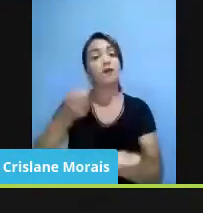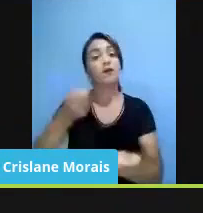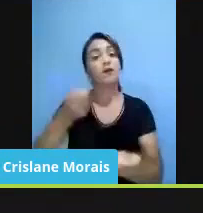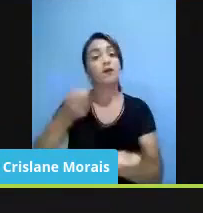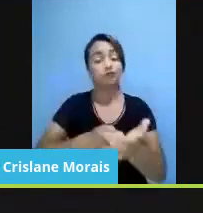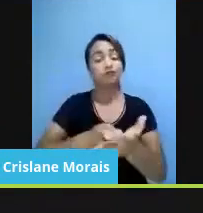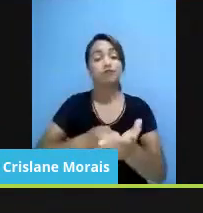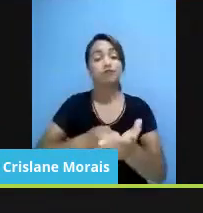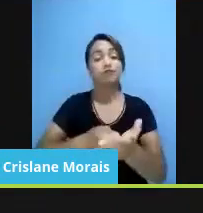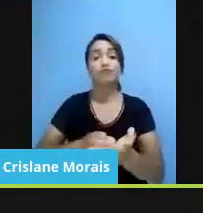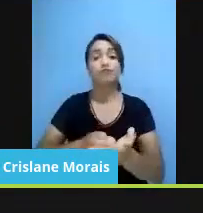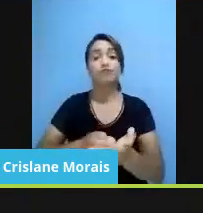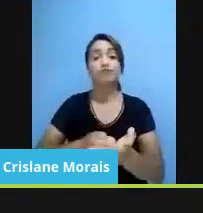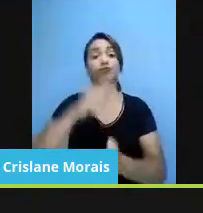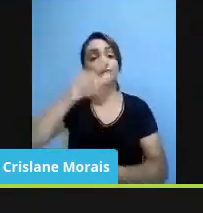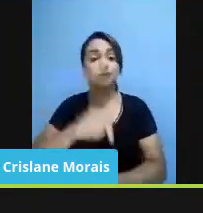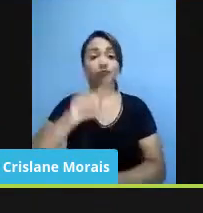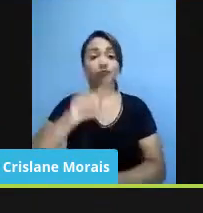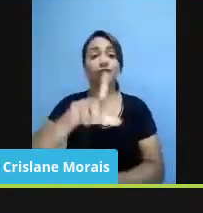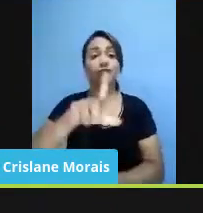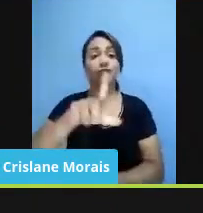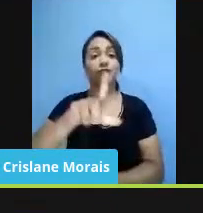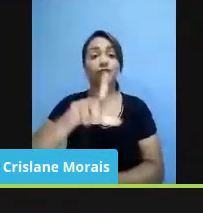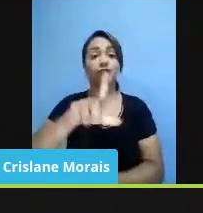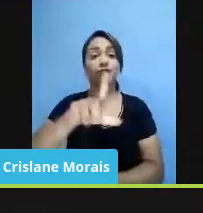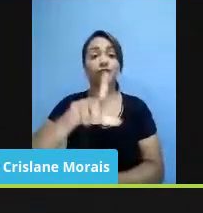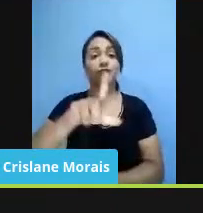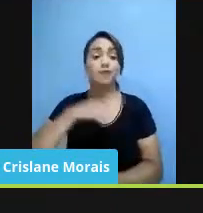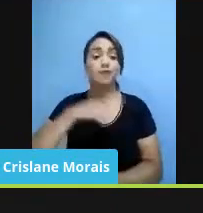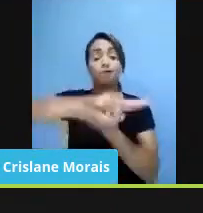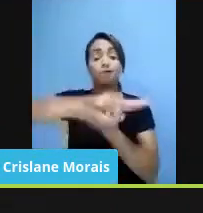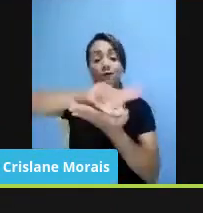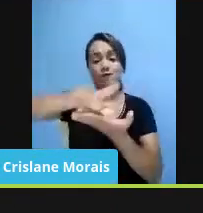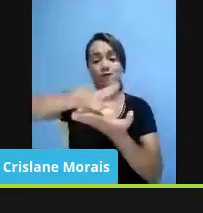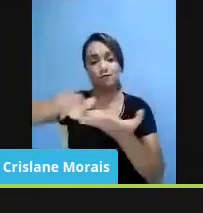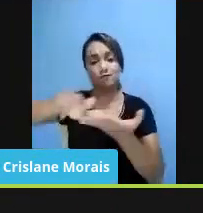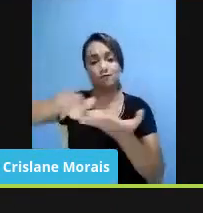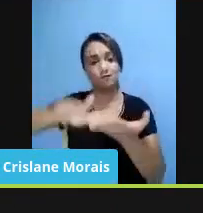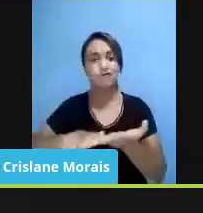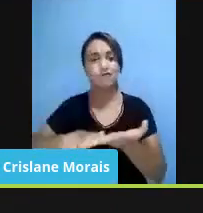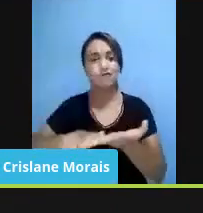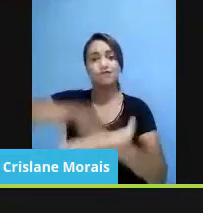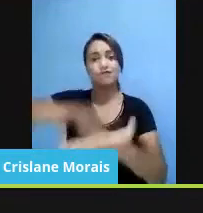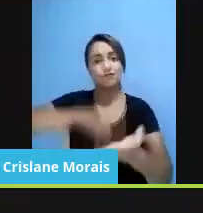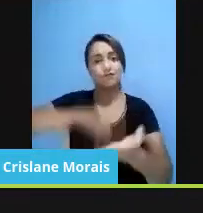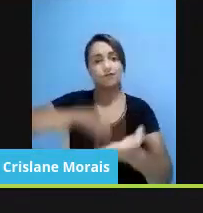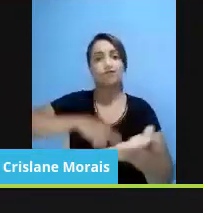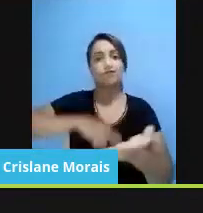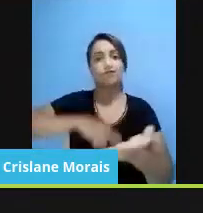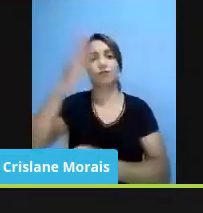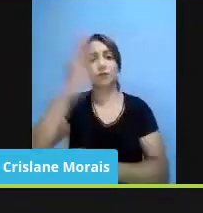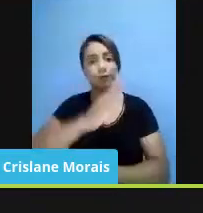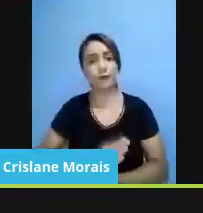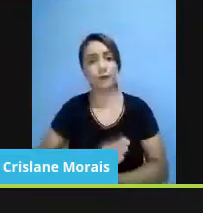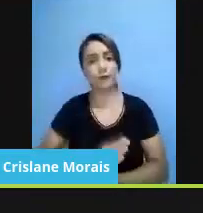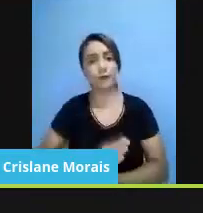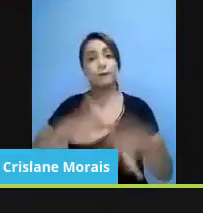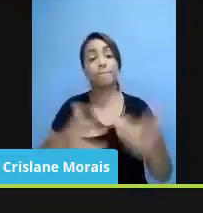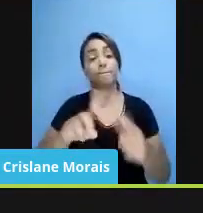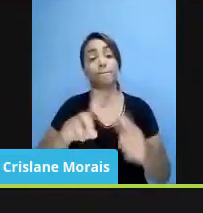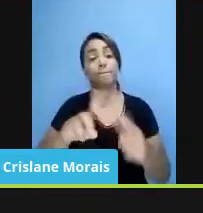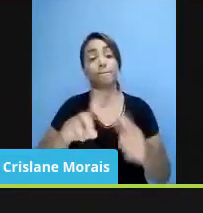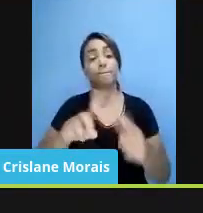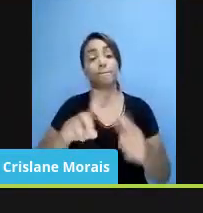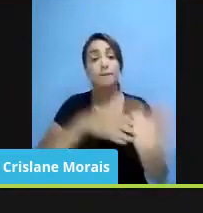obrigação que está em vários documentos internacionais, assinados pelo Brasil, e mesmo assim foi recomendado que os pais todos